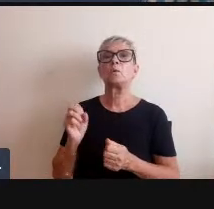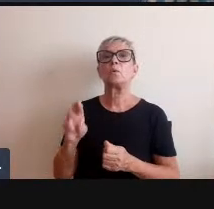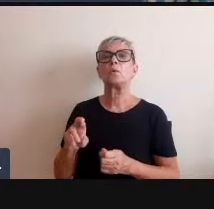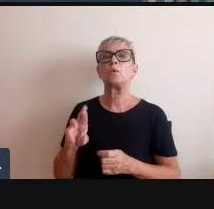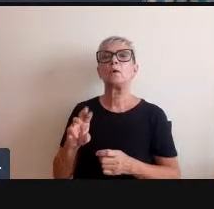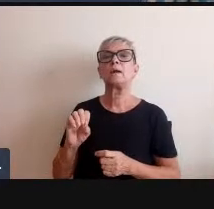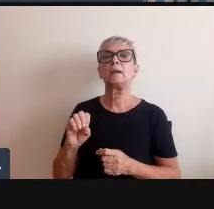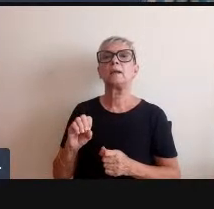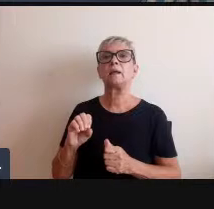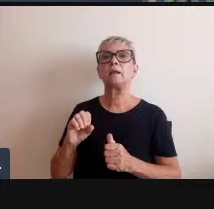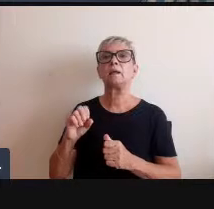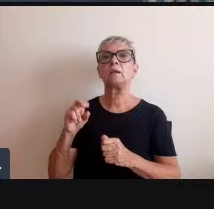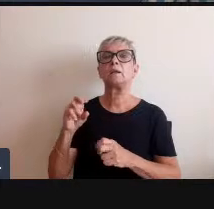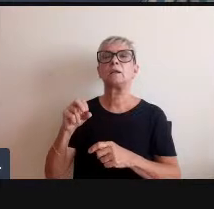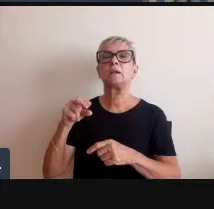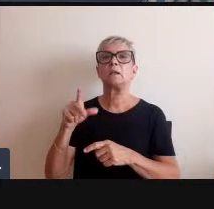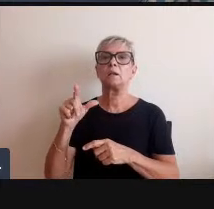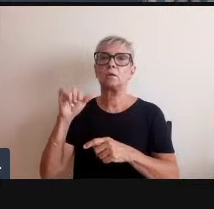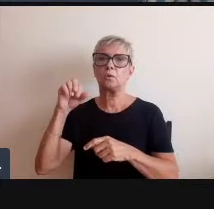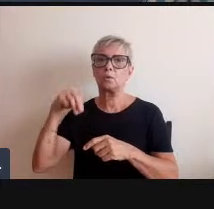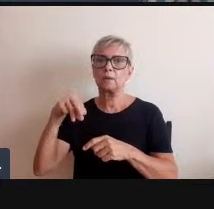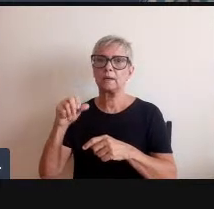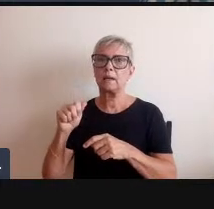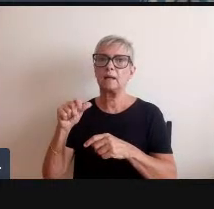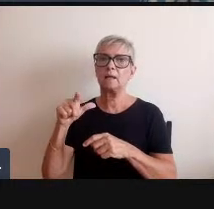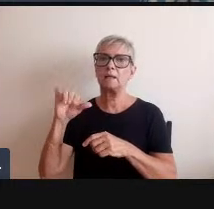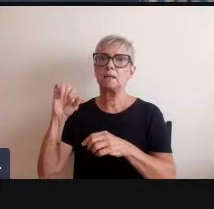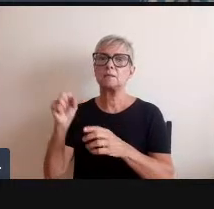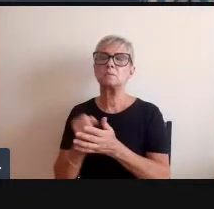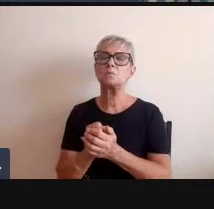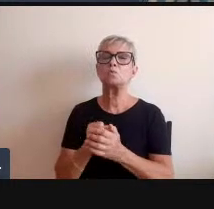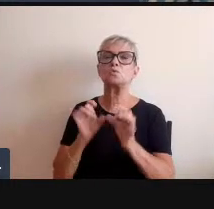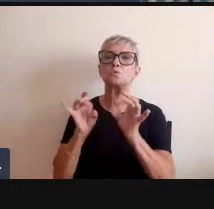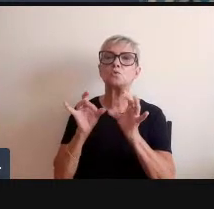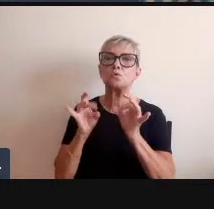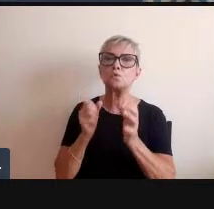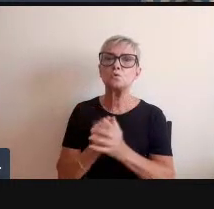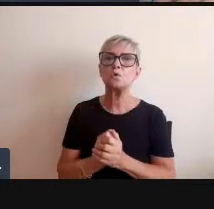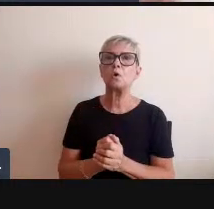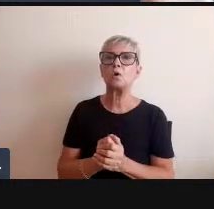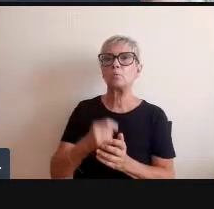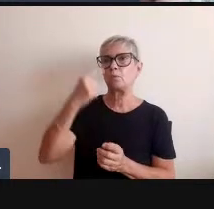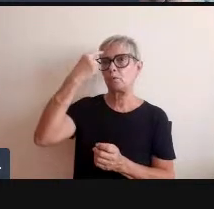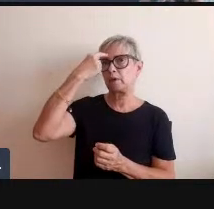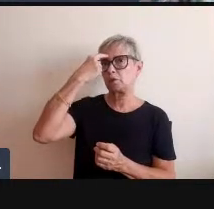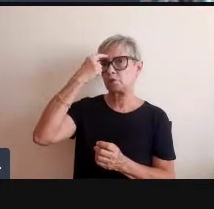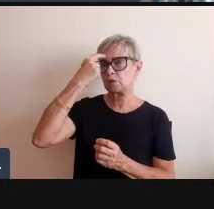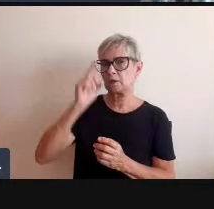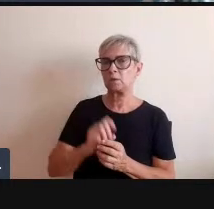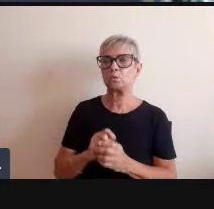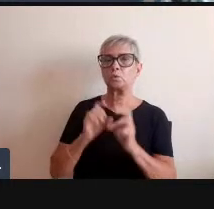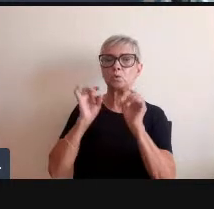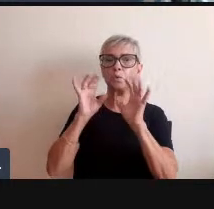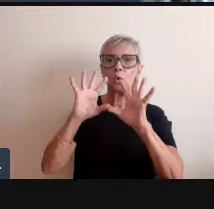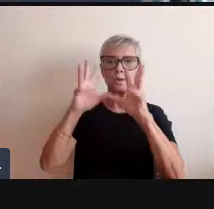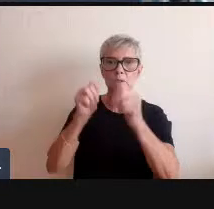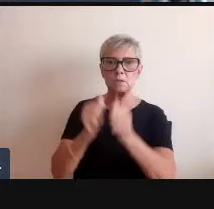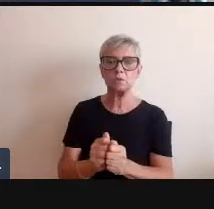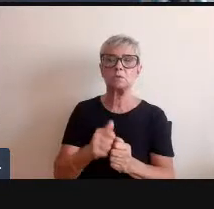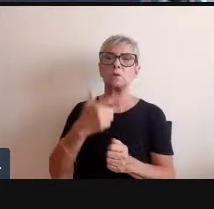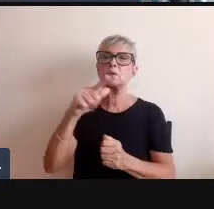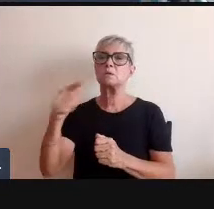fotografias sobre a Índia foi uma única feita por um indiano as outras doze todas elas foram feitas por